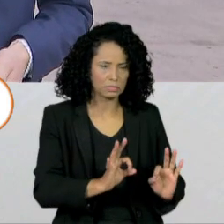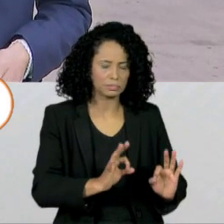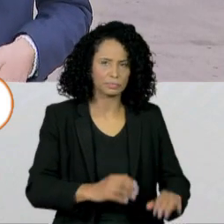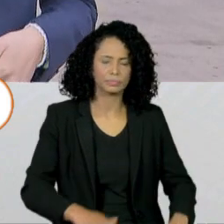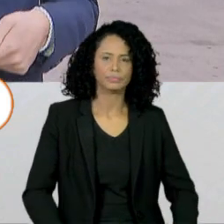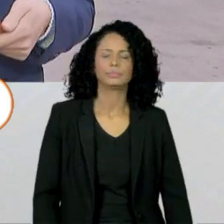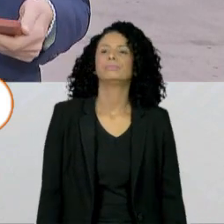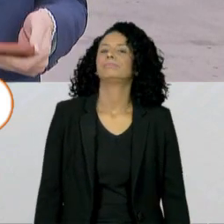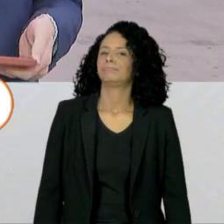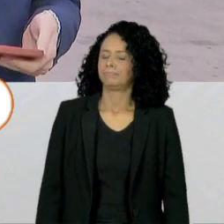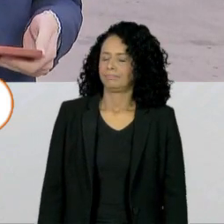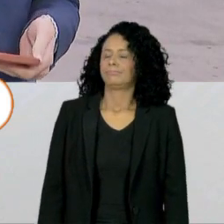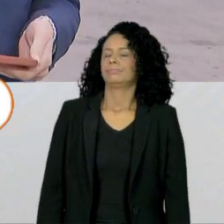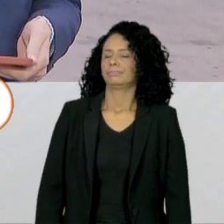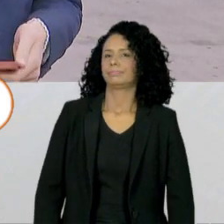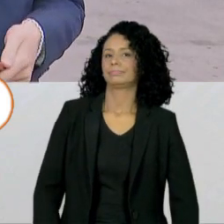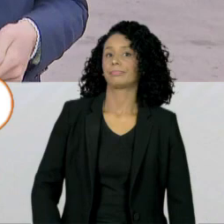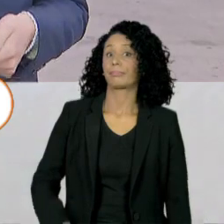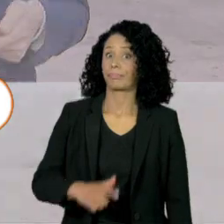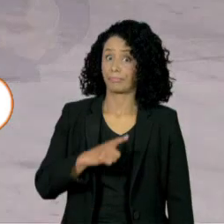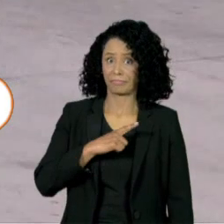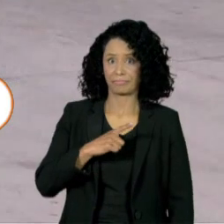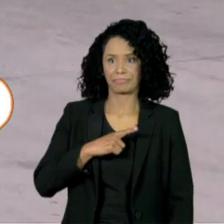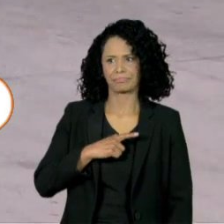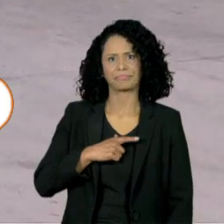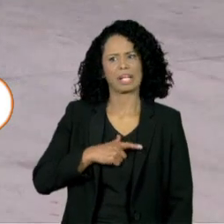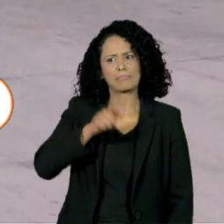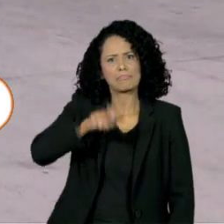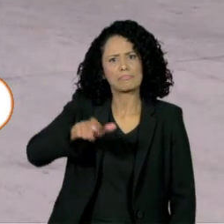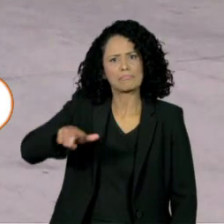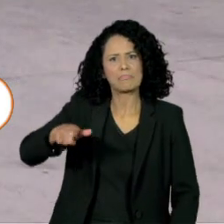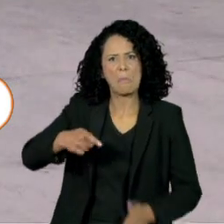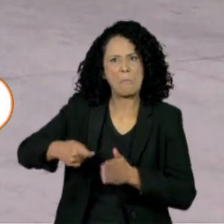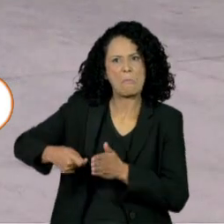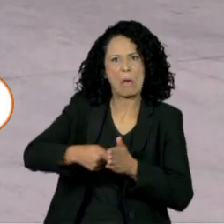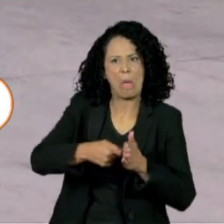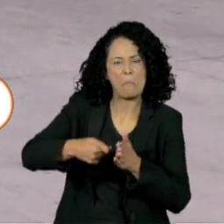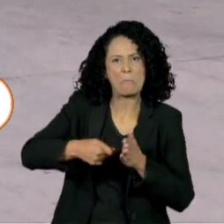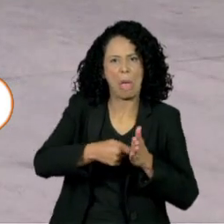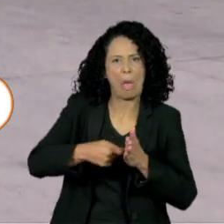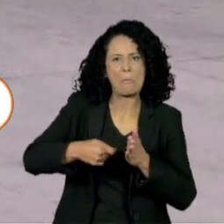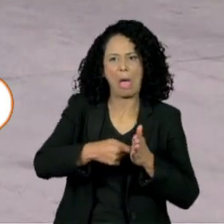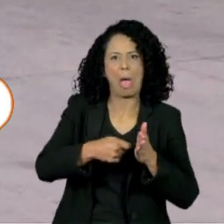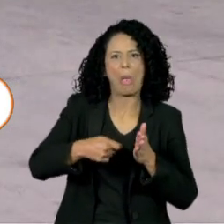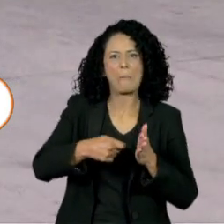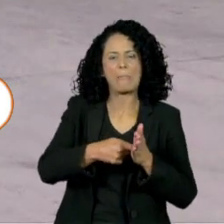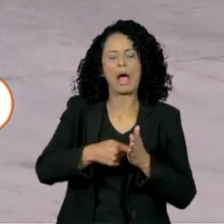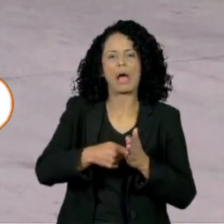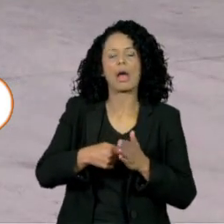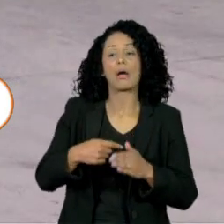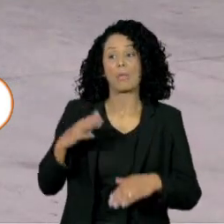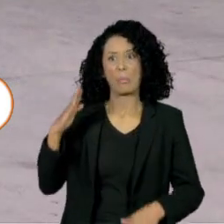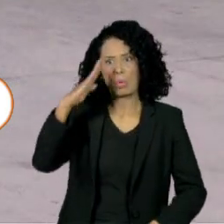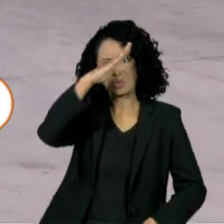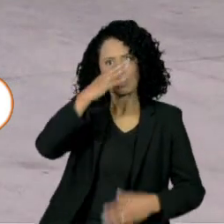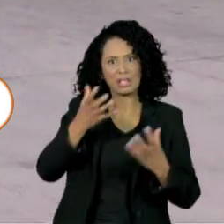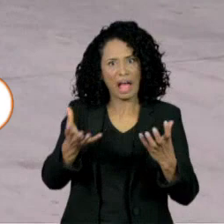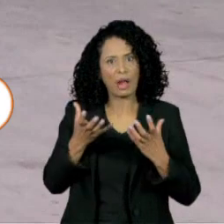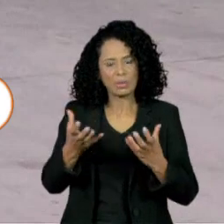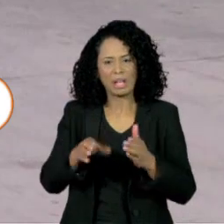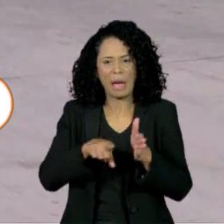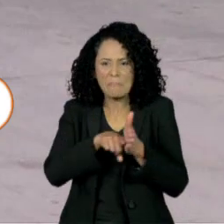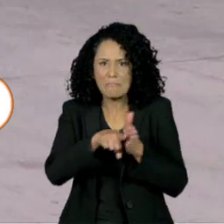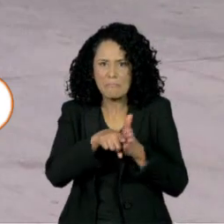Sim, até porque existe essa pressão muito grande, especialmente por parte do presidente Jair Bolsonaro, para que essa CPI seja